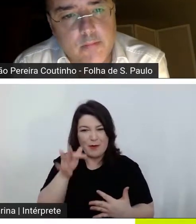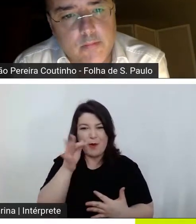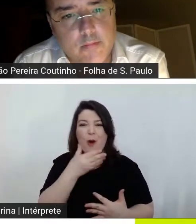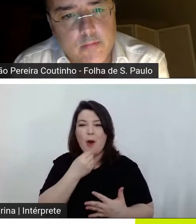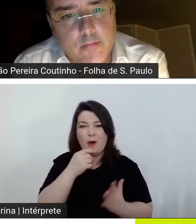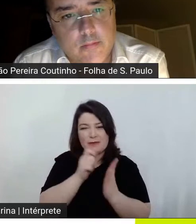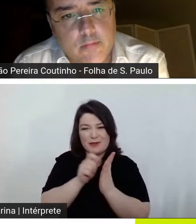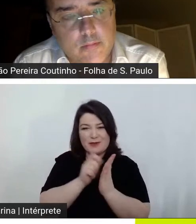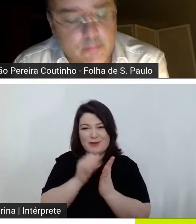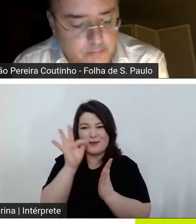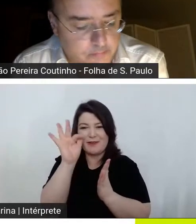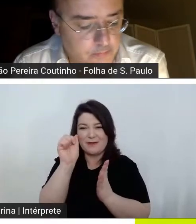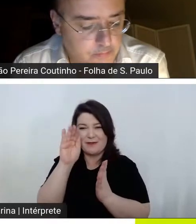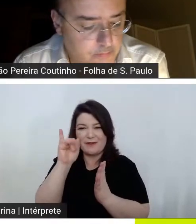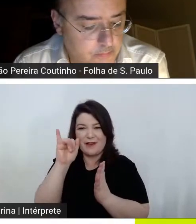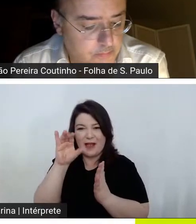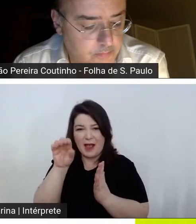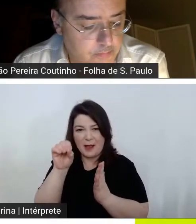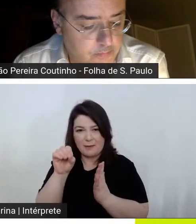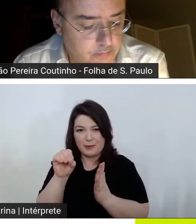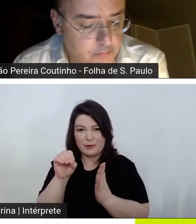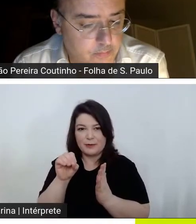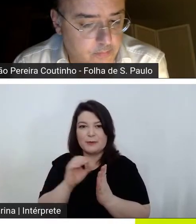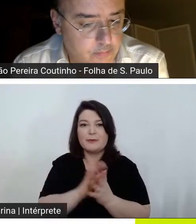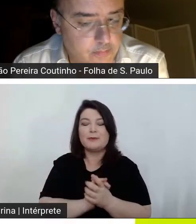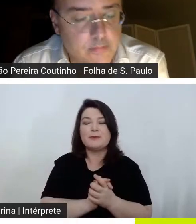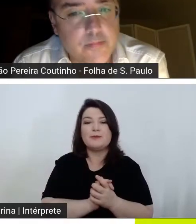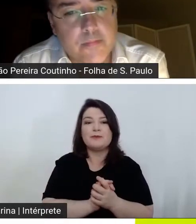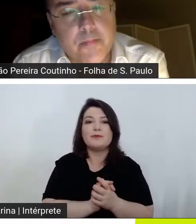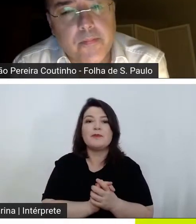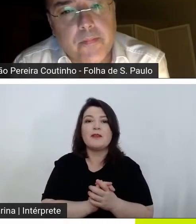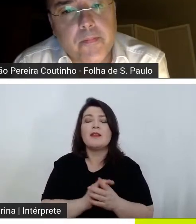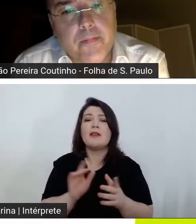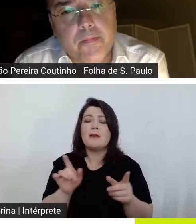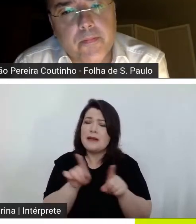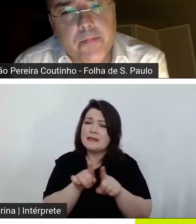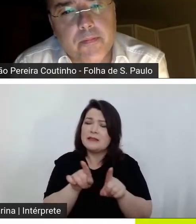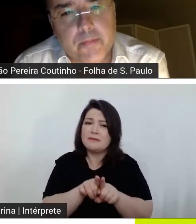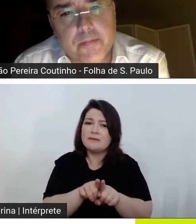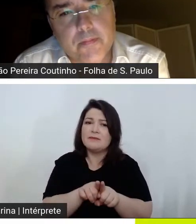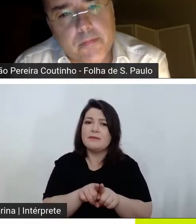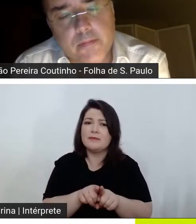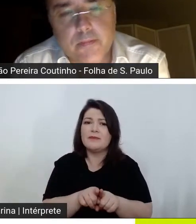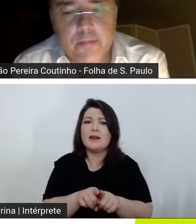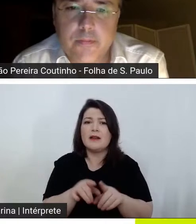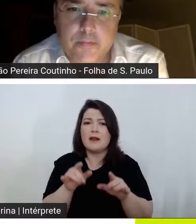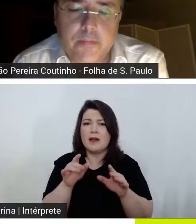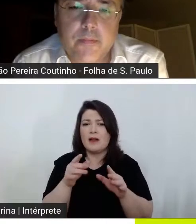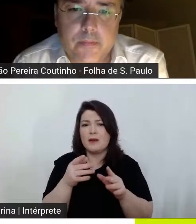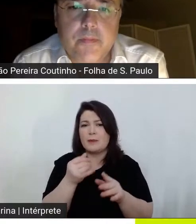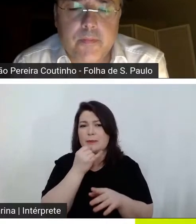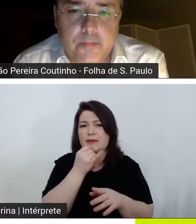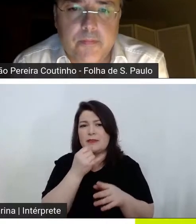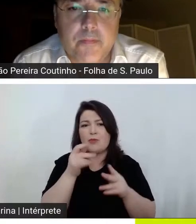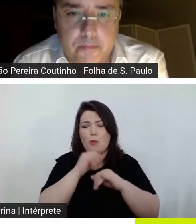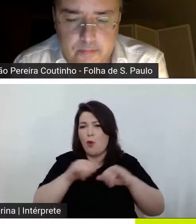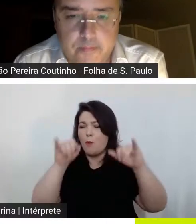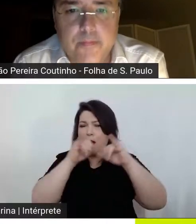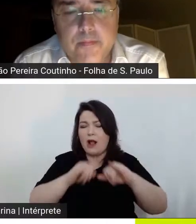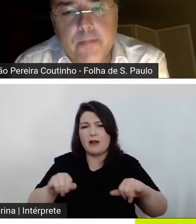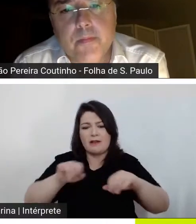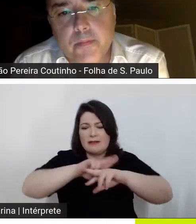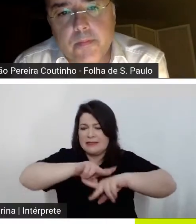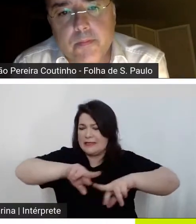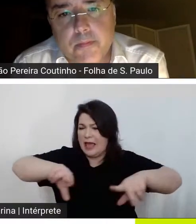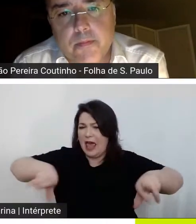dava em psicose da ação dava em quadros clínicos mas também dá na nossa propaganda numa série de coisas que a gente